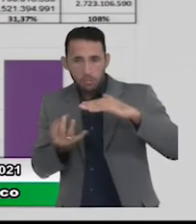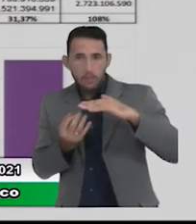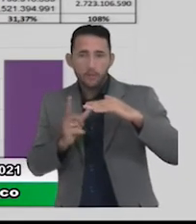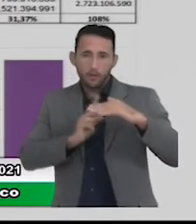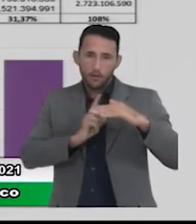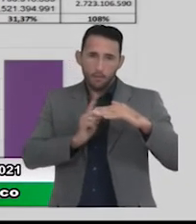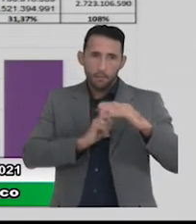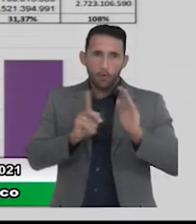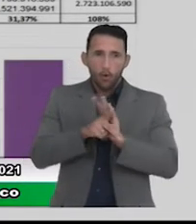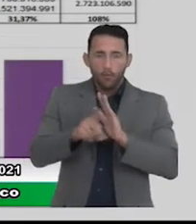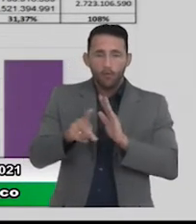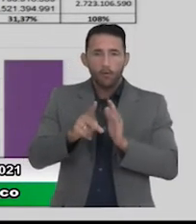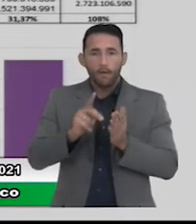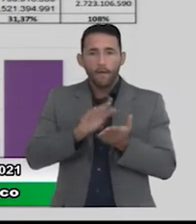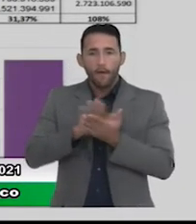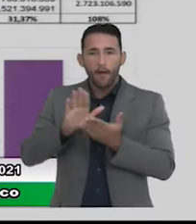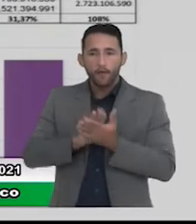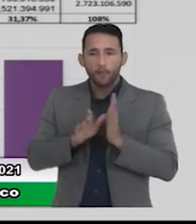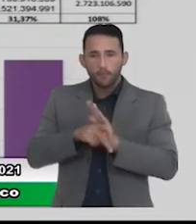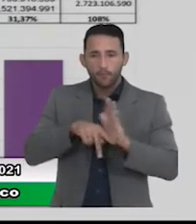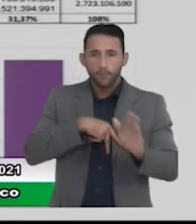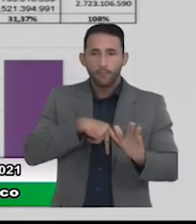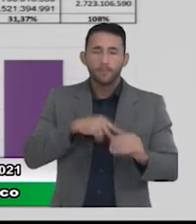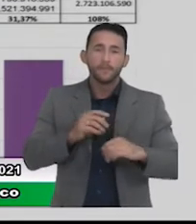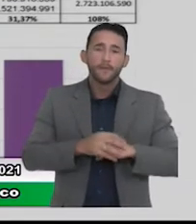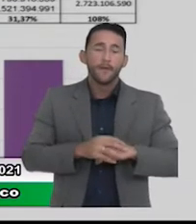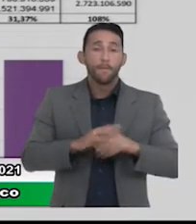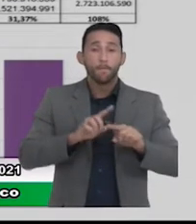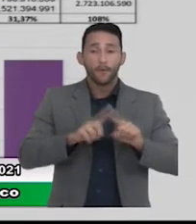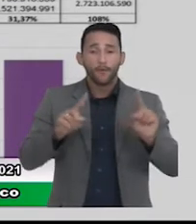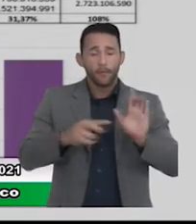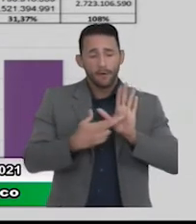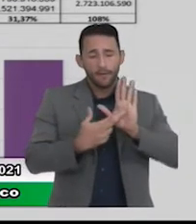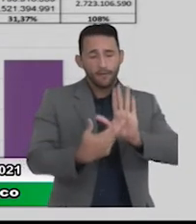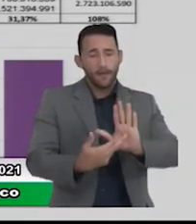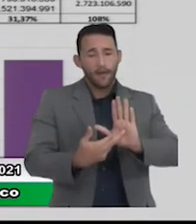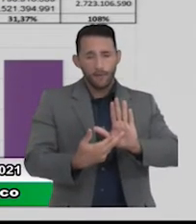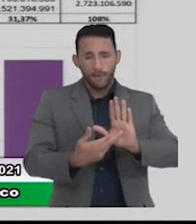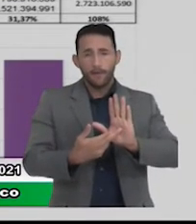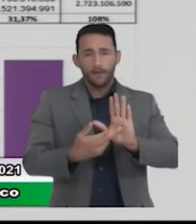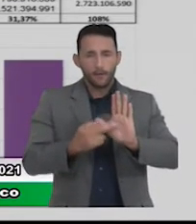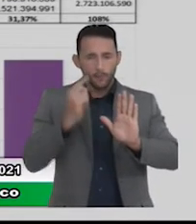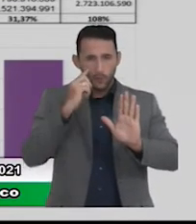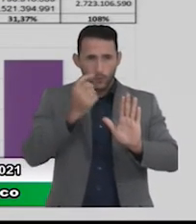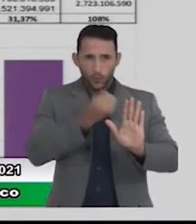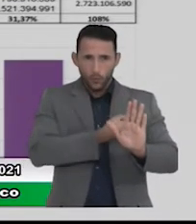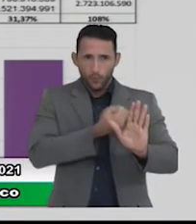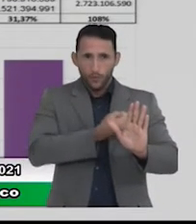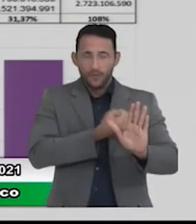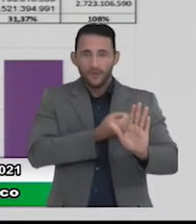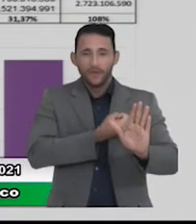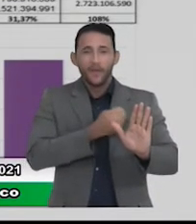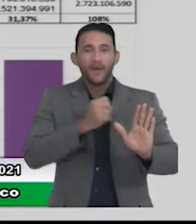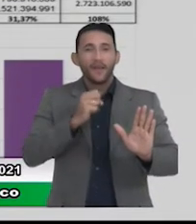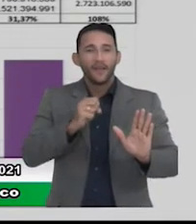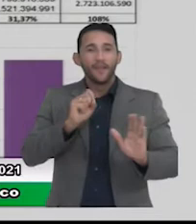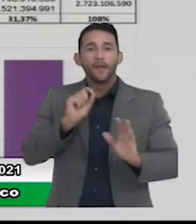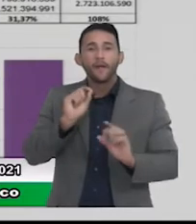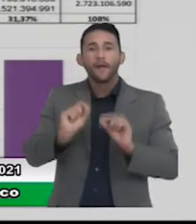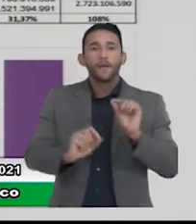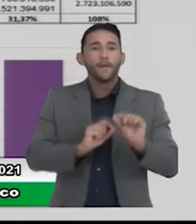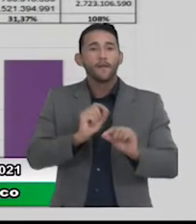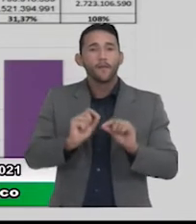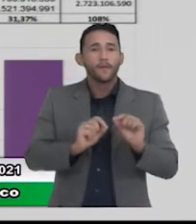gasto de pessoal então eu vou um pouquinho à frente apresentar esse denominador que é a RCL para a gente voltar e ver essa